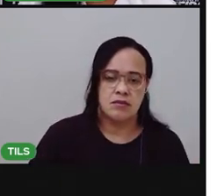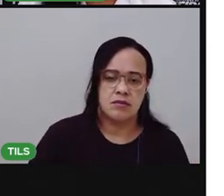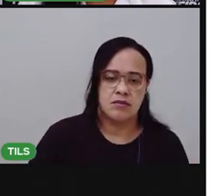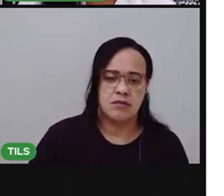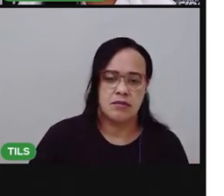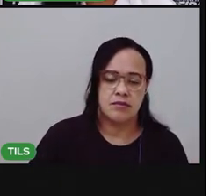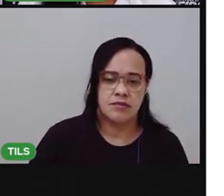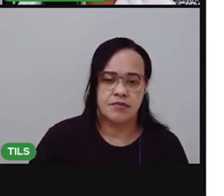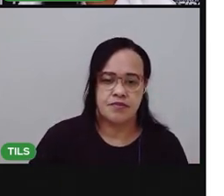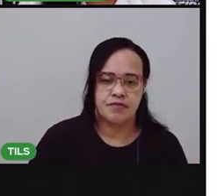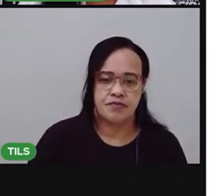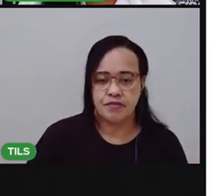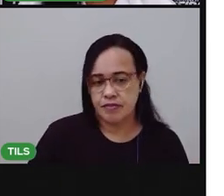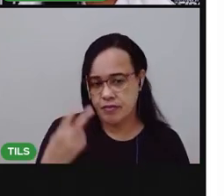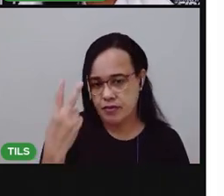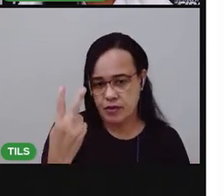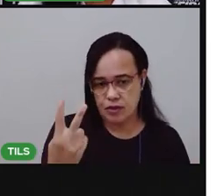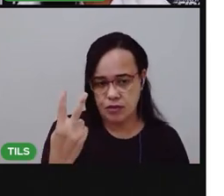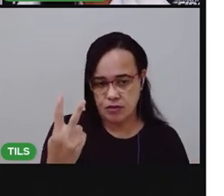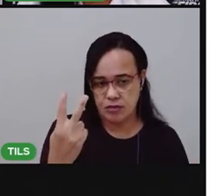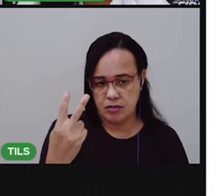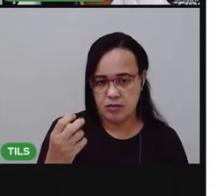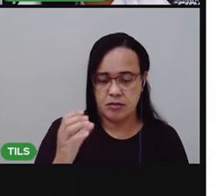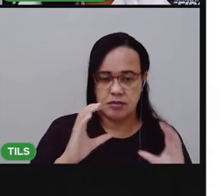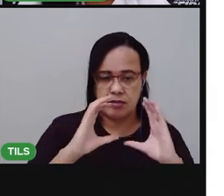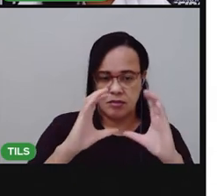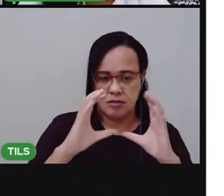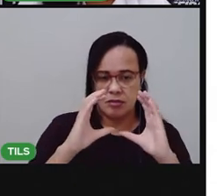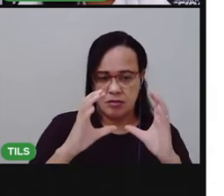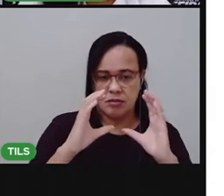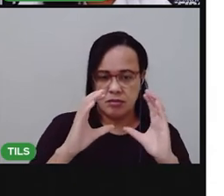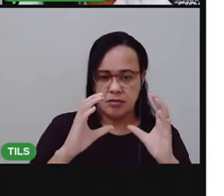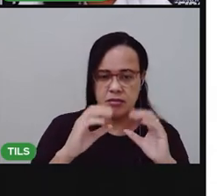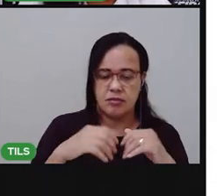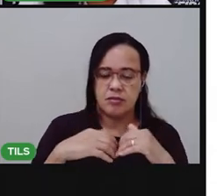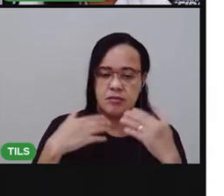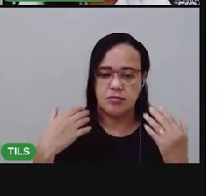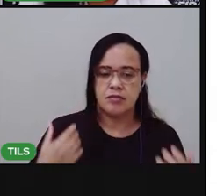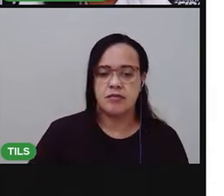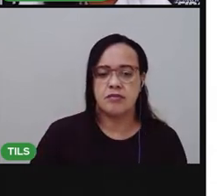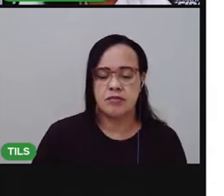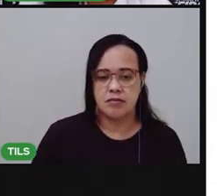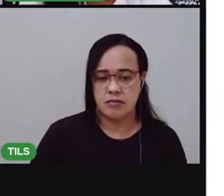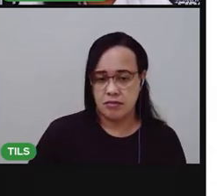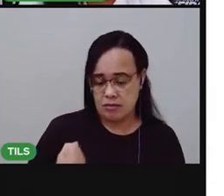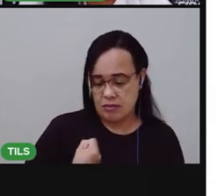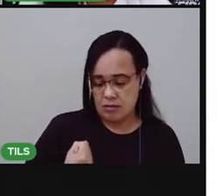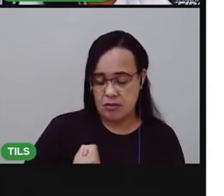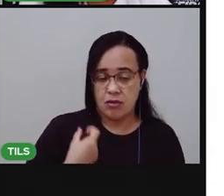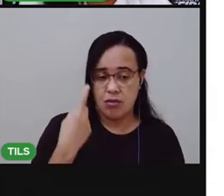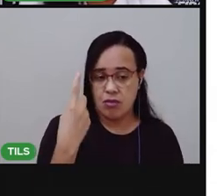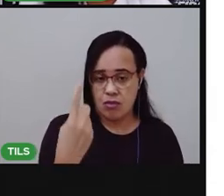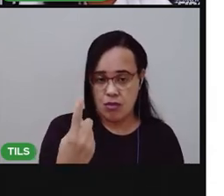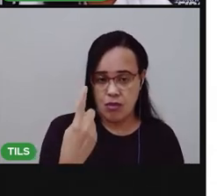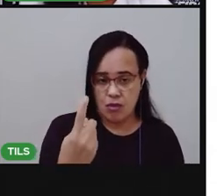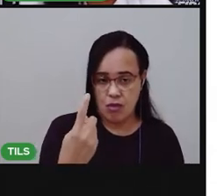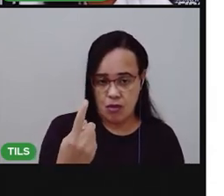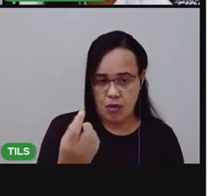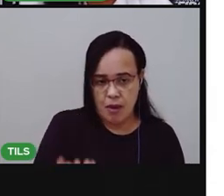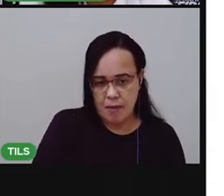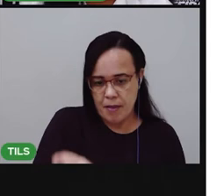Então, eu tenho aqui duas bolas. Agora, uma peteca.